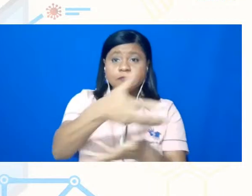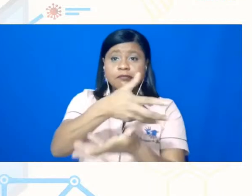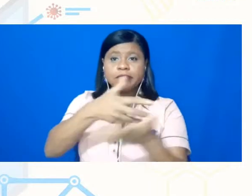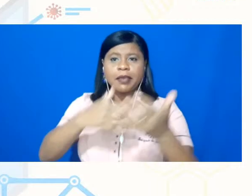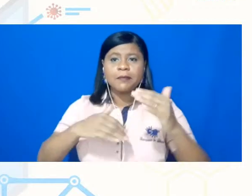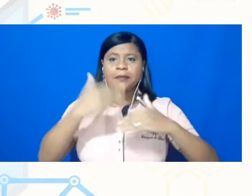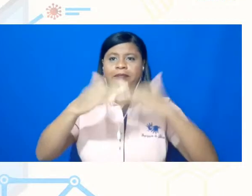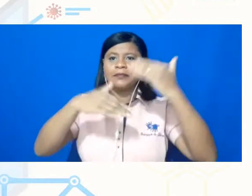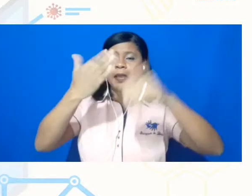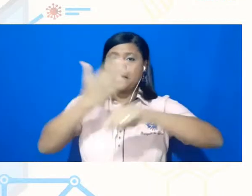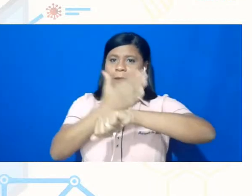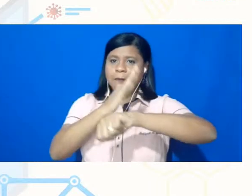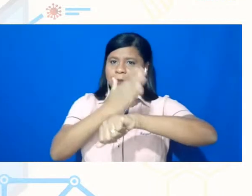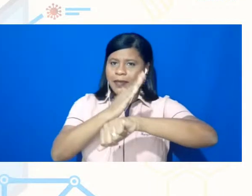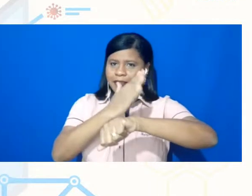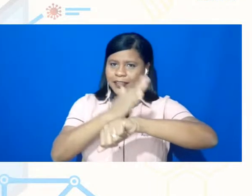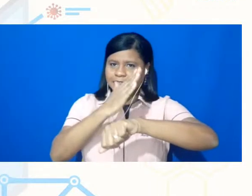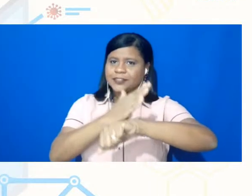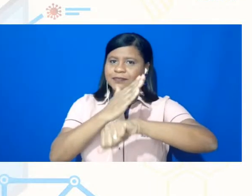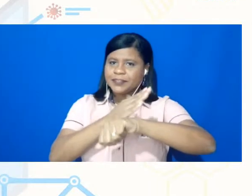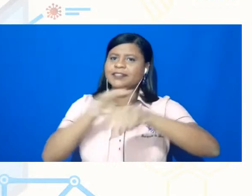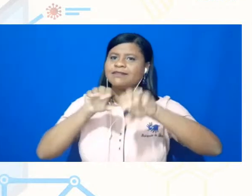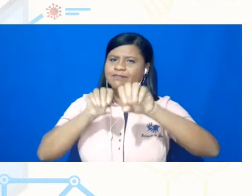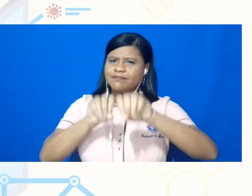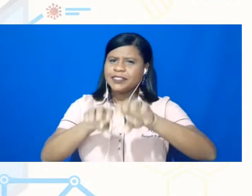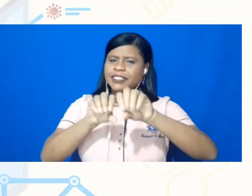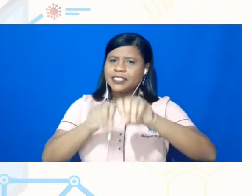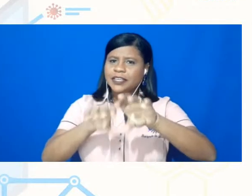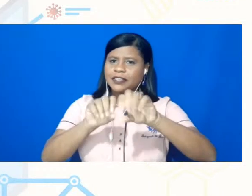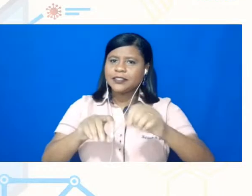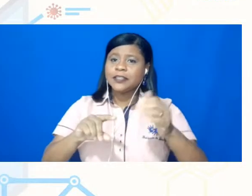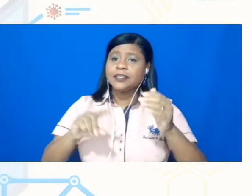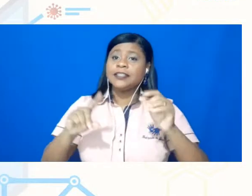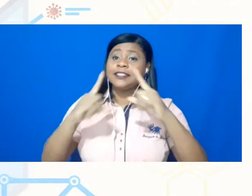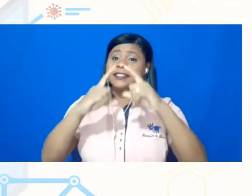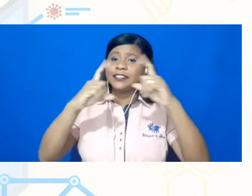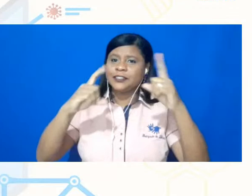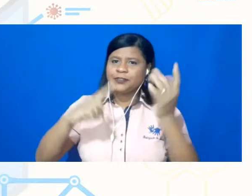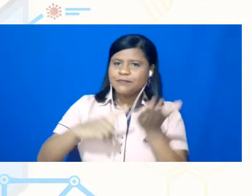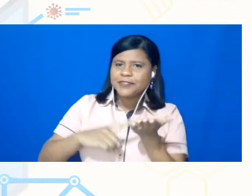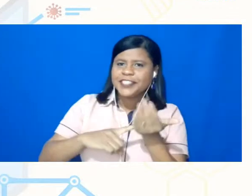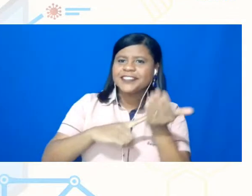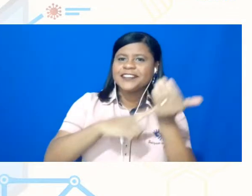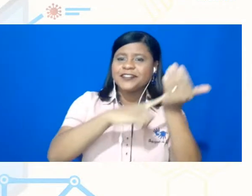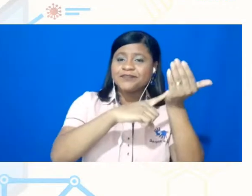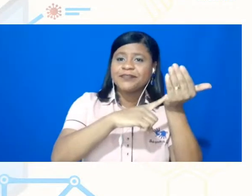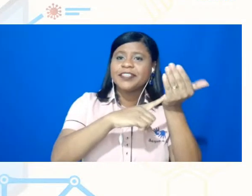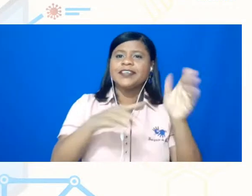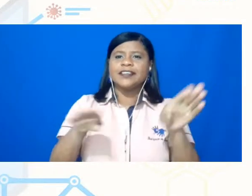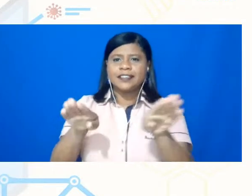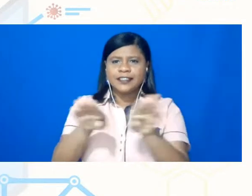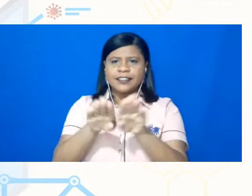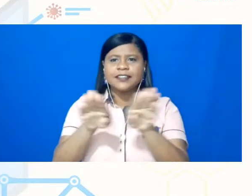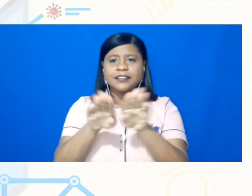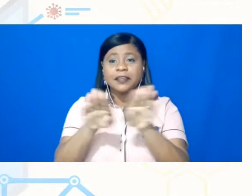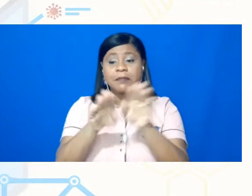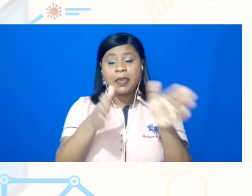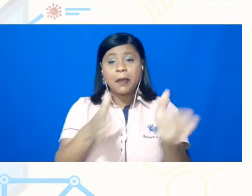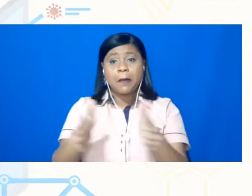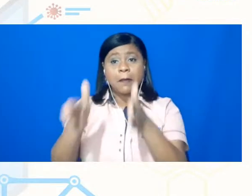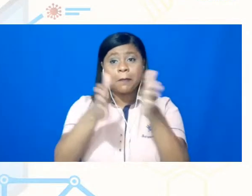cotidiana da educação científica e tecnológica e da produção científica, né,